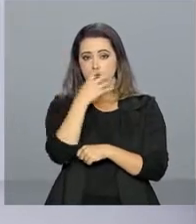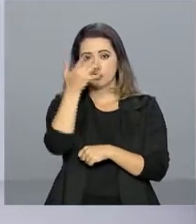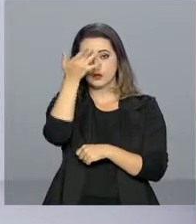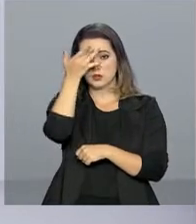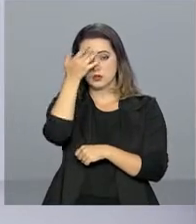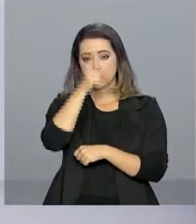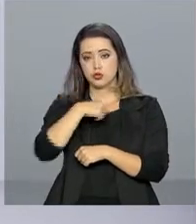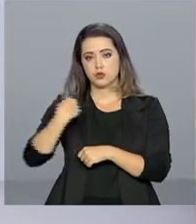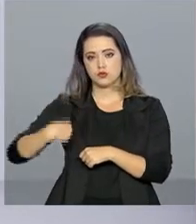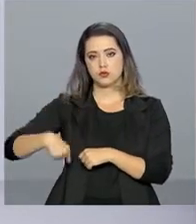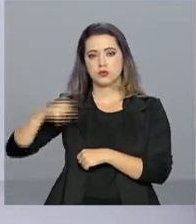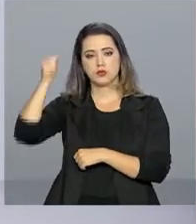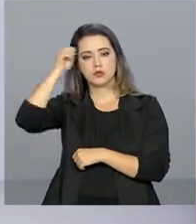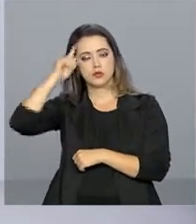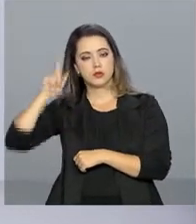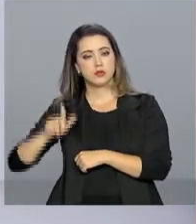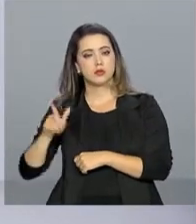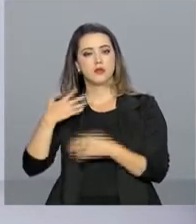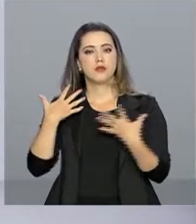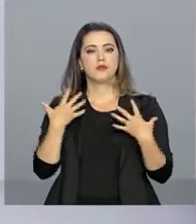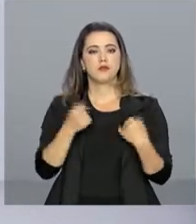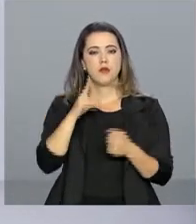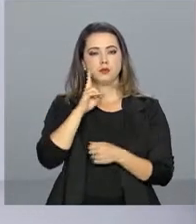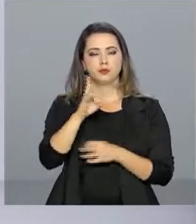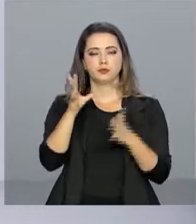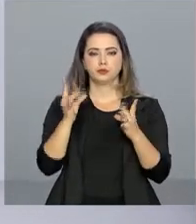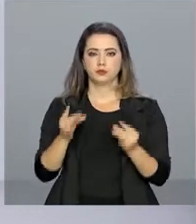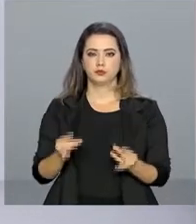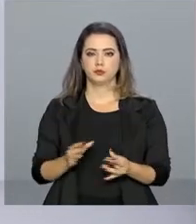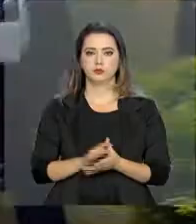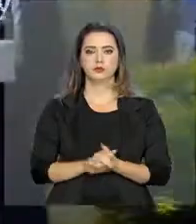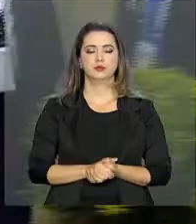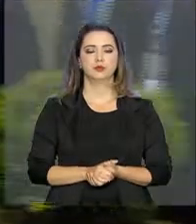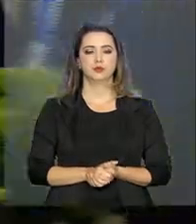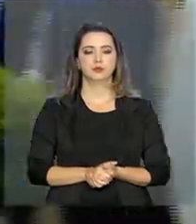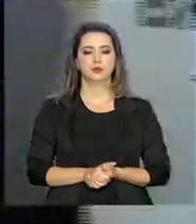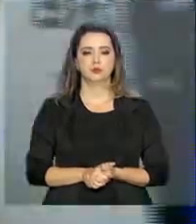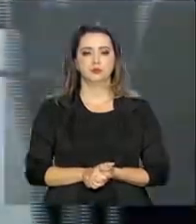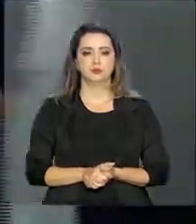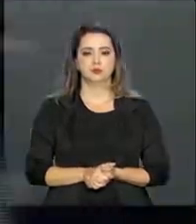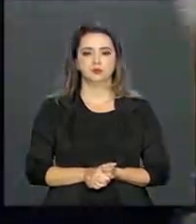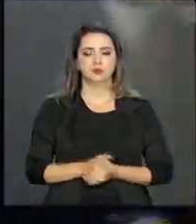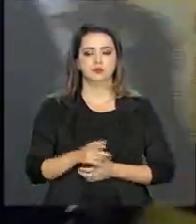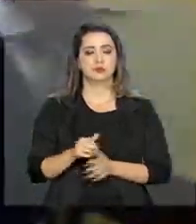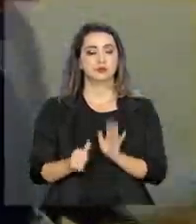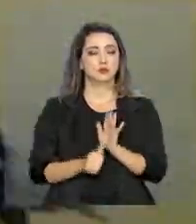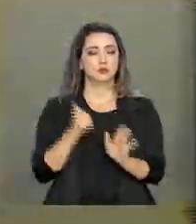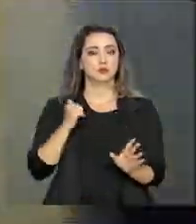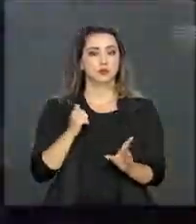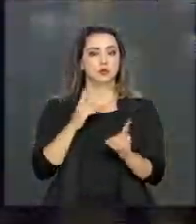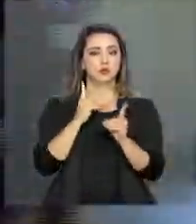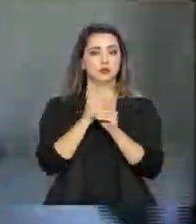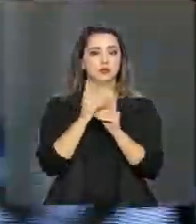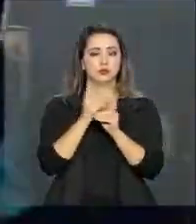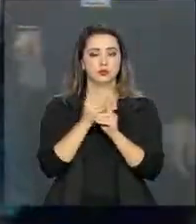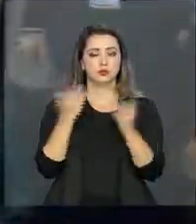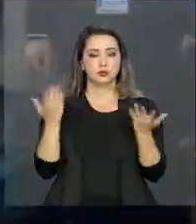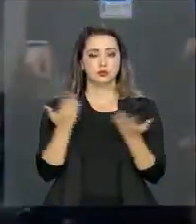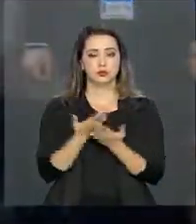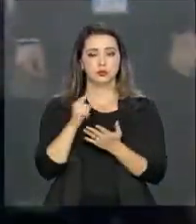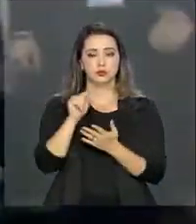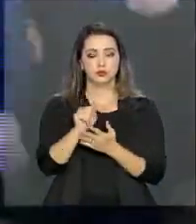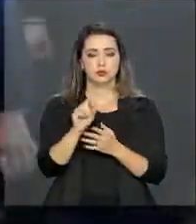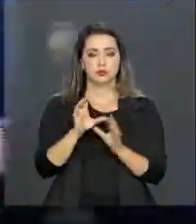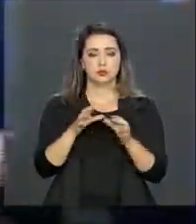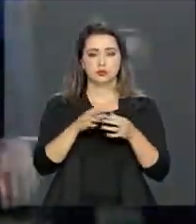A repórter Luana Karen acompanha e traz mais informações. O primeiro compromisso do presidente Michel Temer na